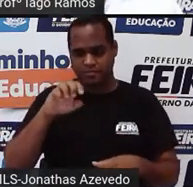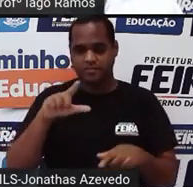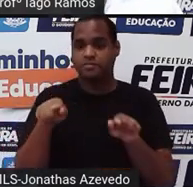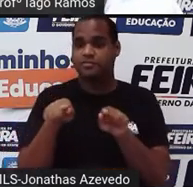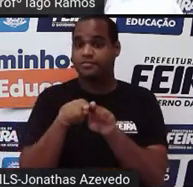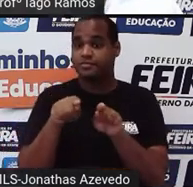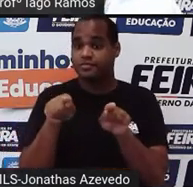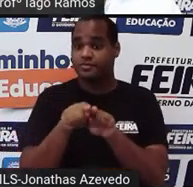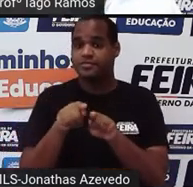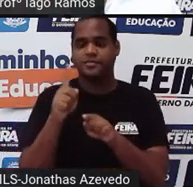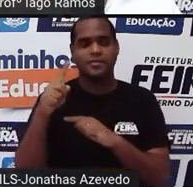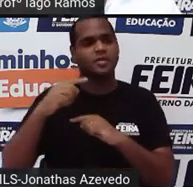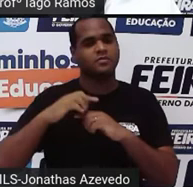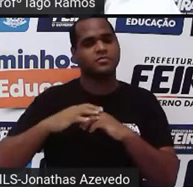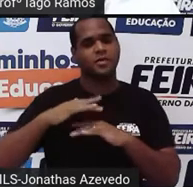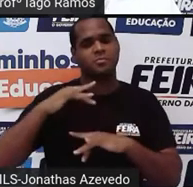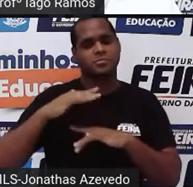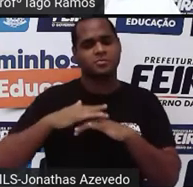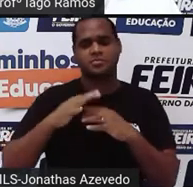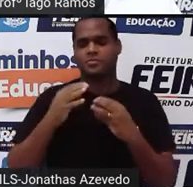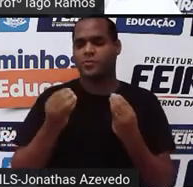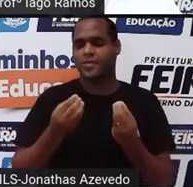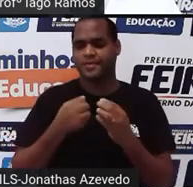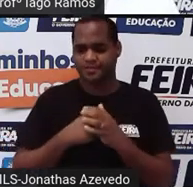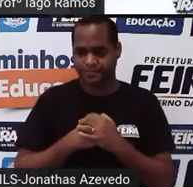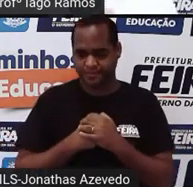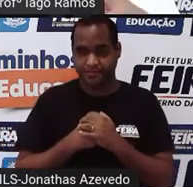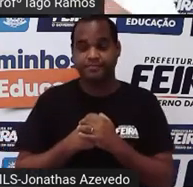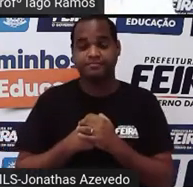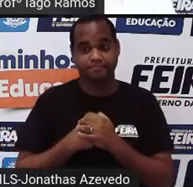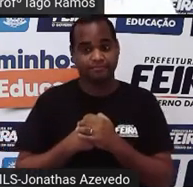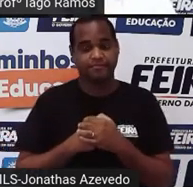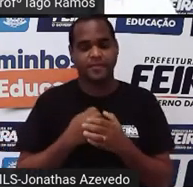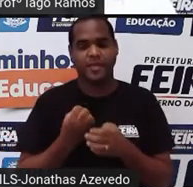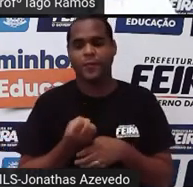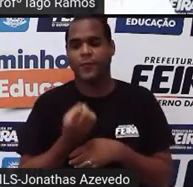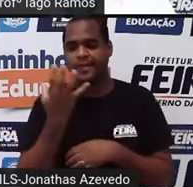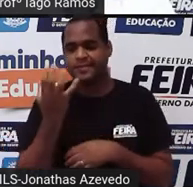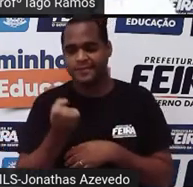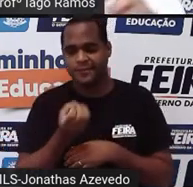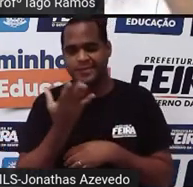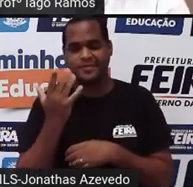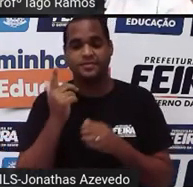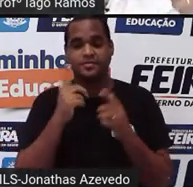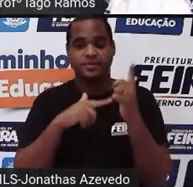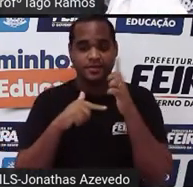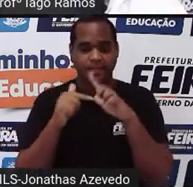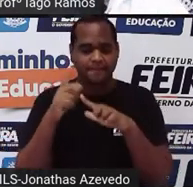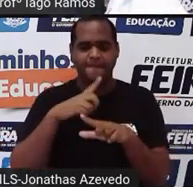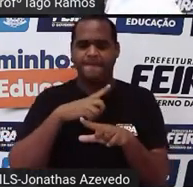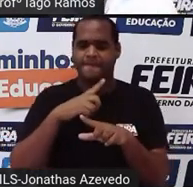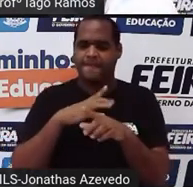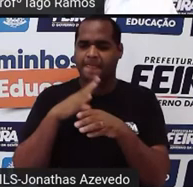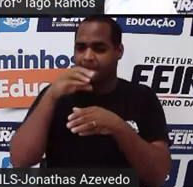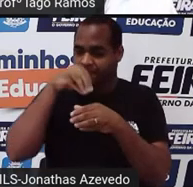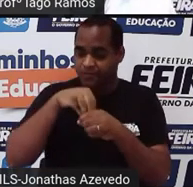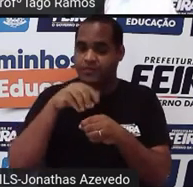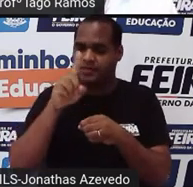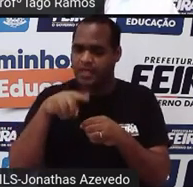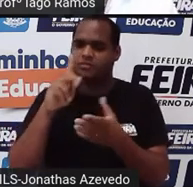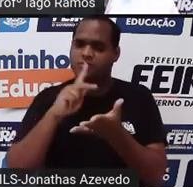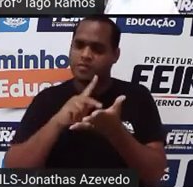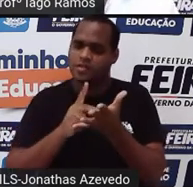capacidade? A capacidade é o quanto cabe dentro desse sólido